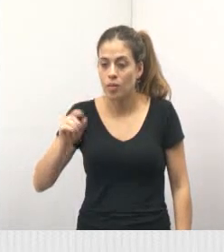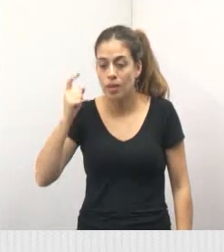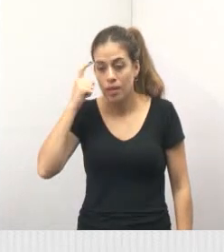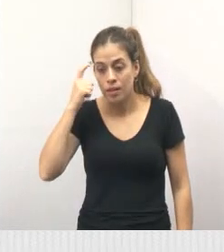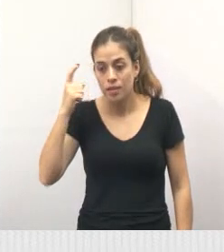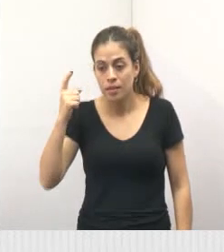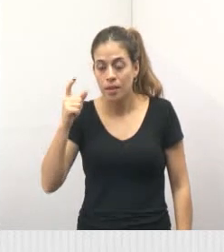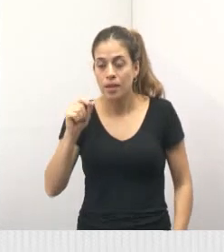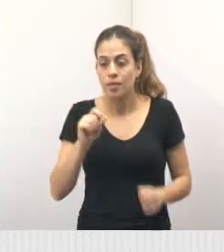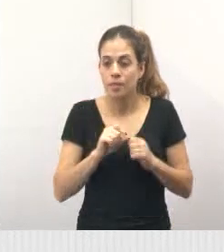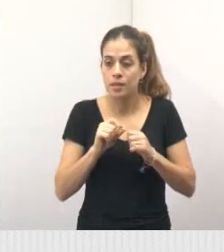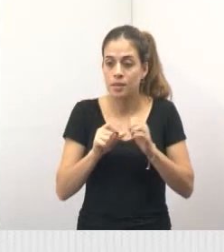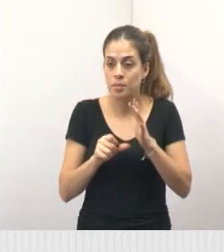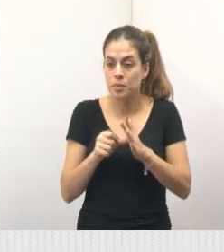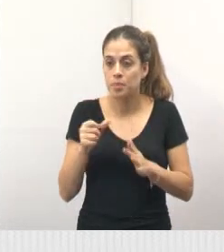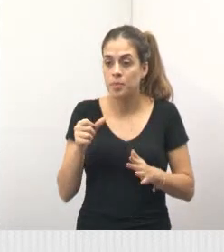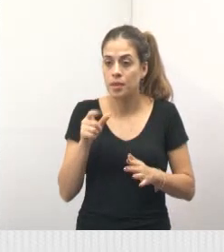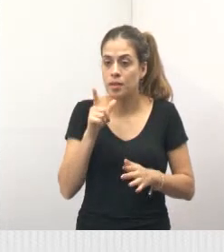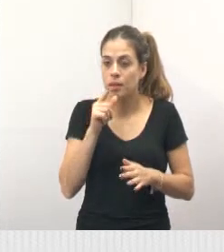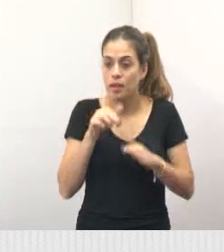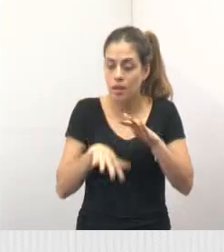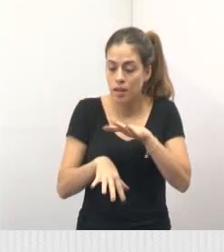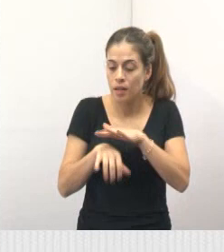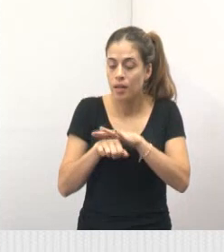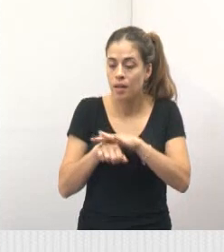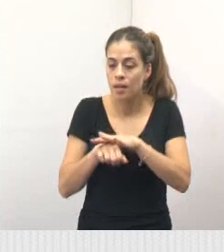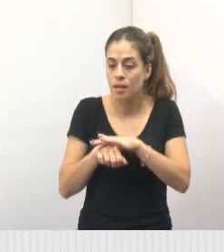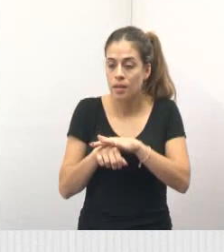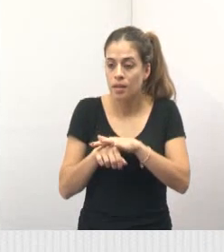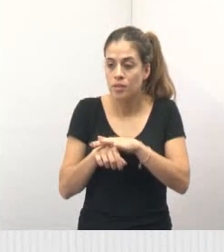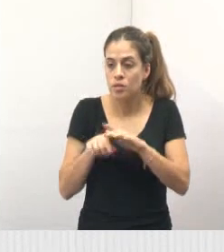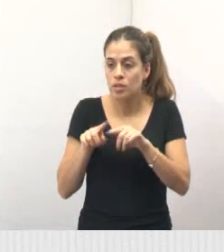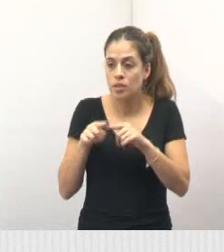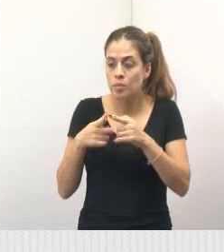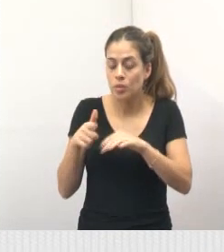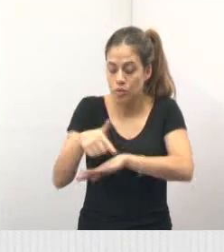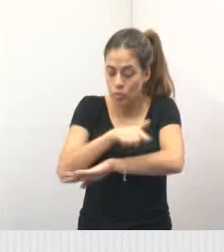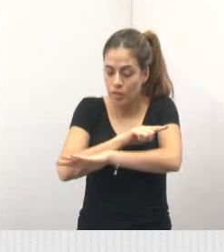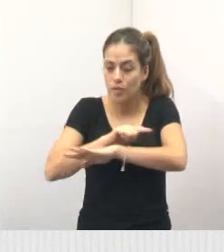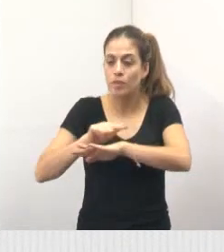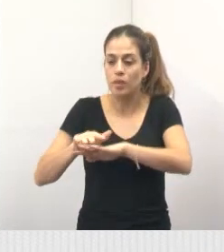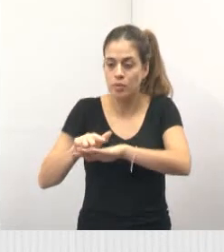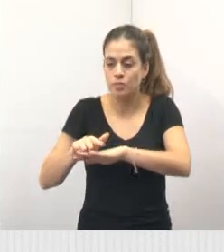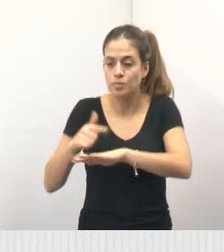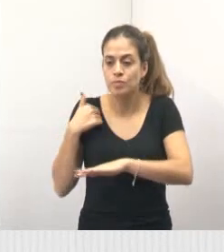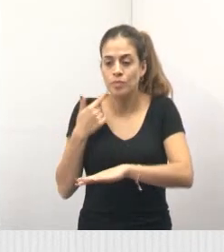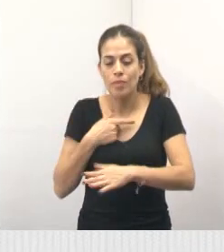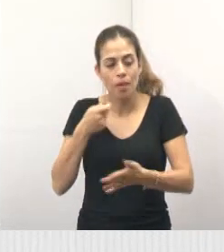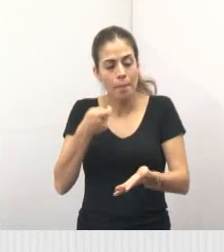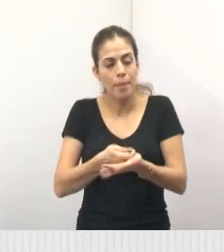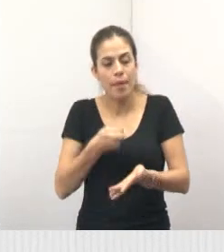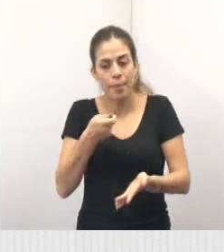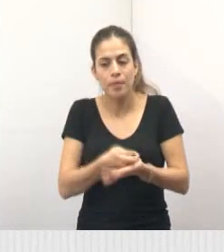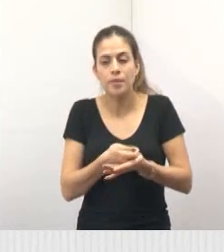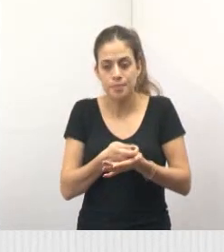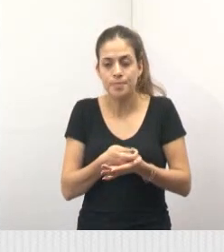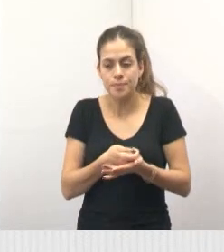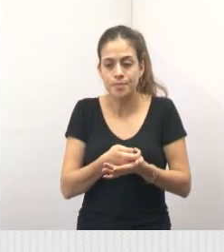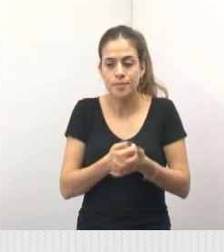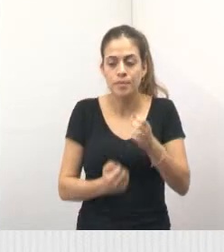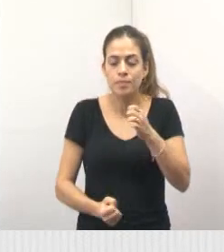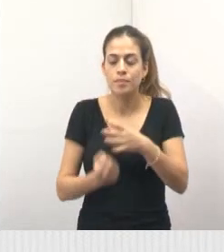fazer a drenagem e o asfalto lá para a parte do Ijal, e a gente vai estar lutando para que isso aconteça.